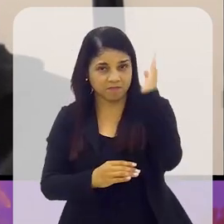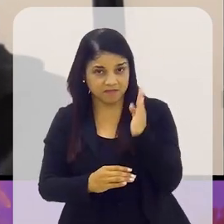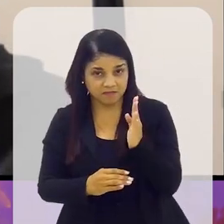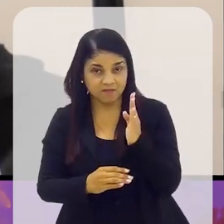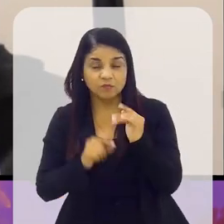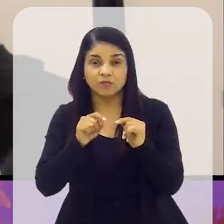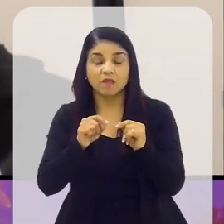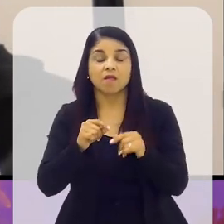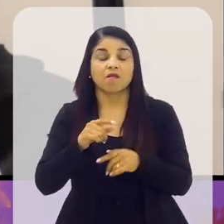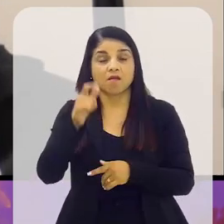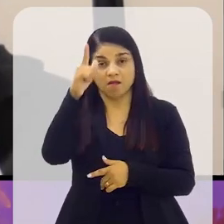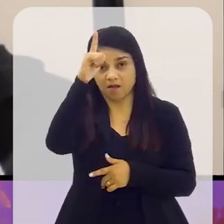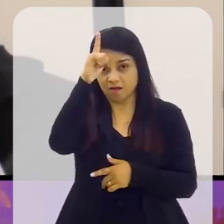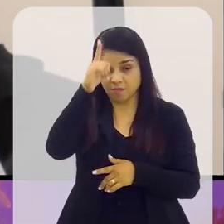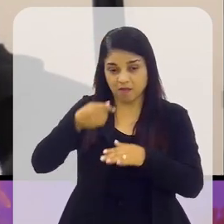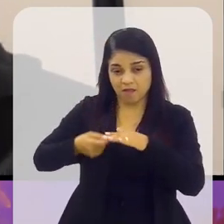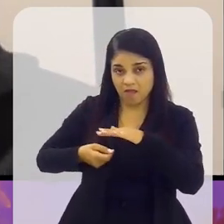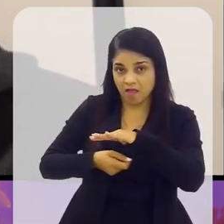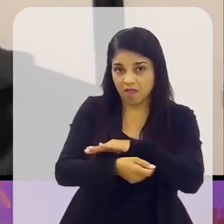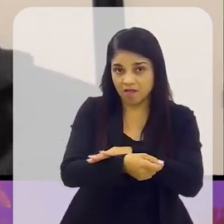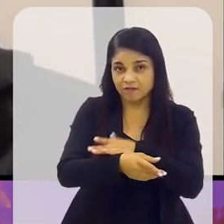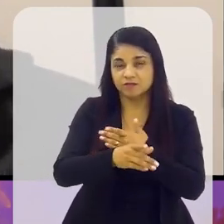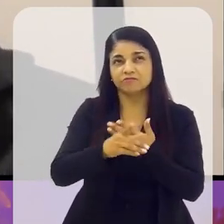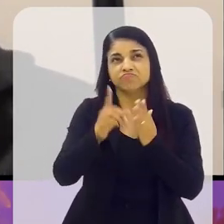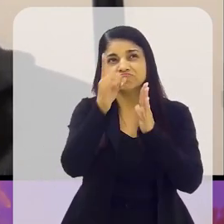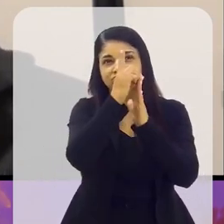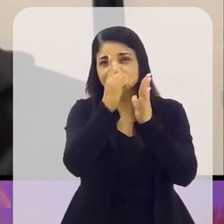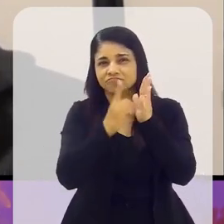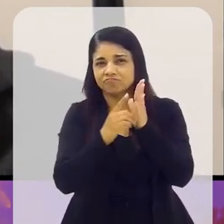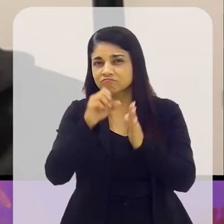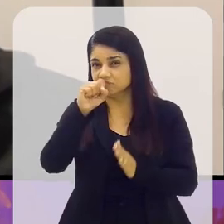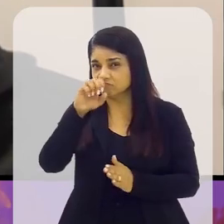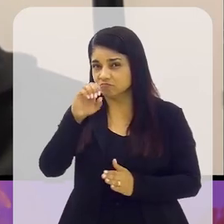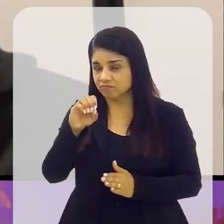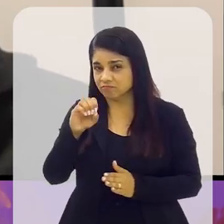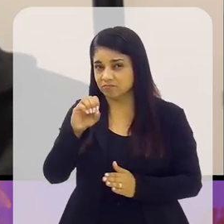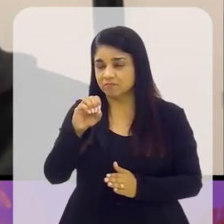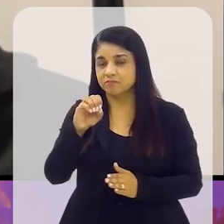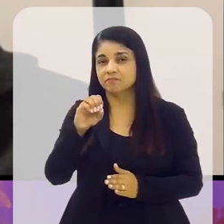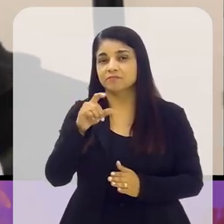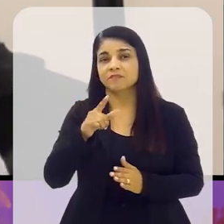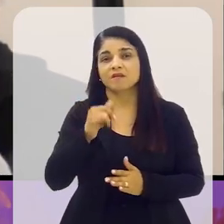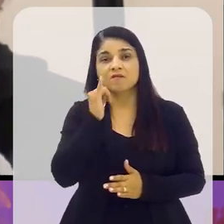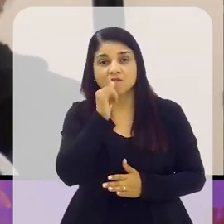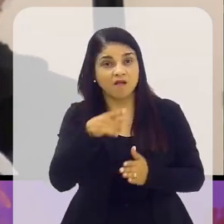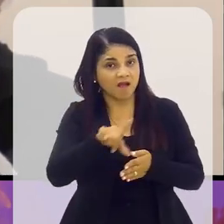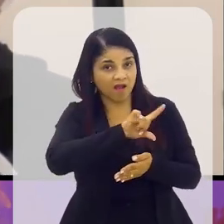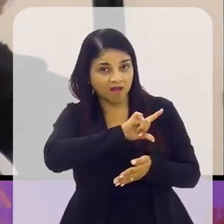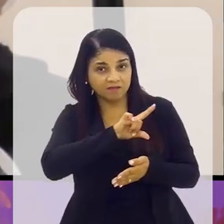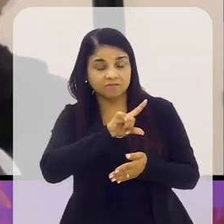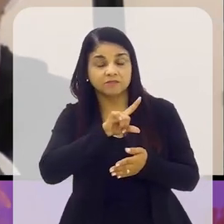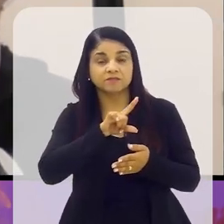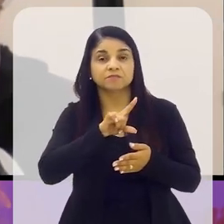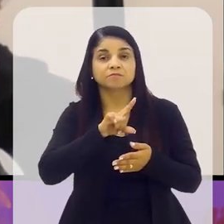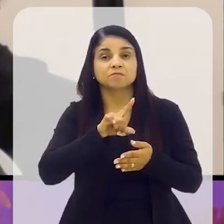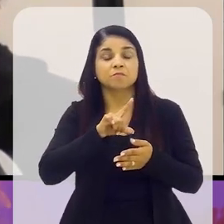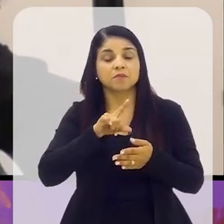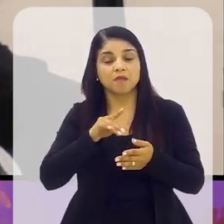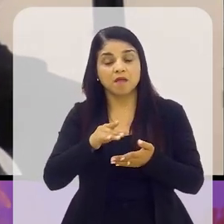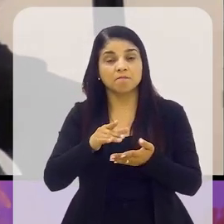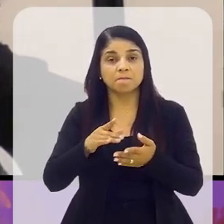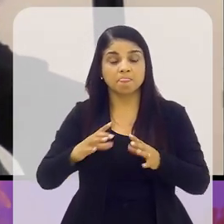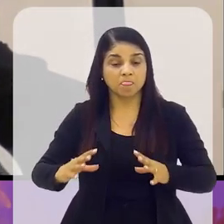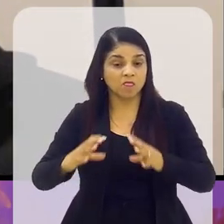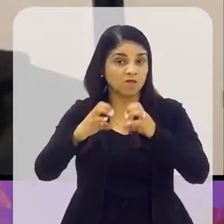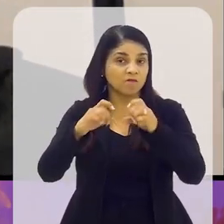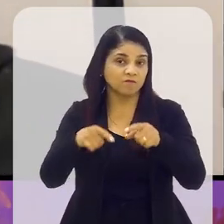Brasil, a Alemanha tem investido muito fortemente, desde o início da década de 80, como eu havia falado, em mediação de conflito